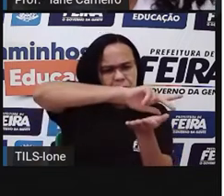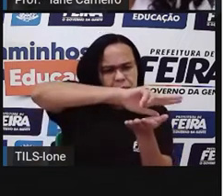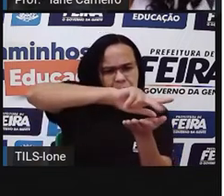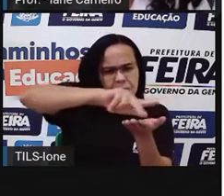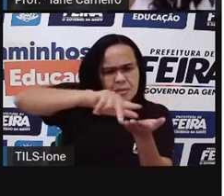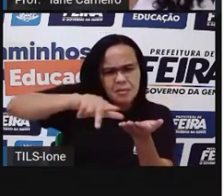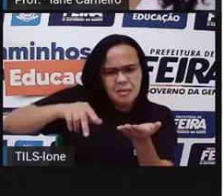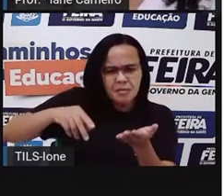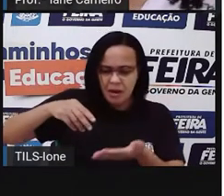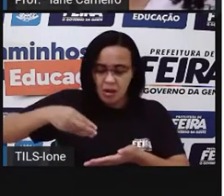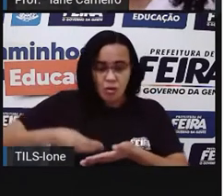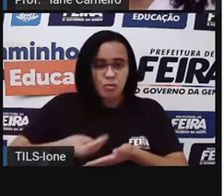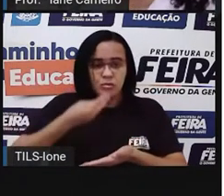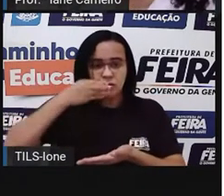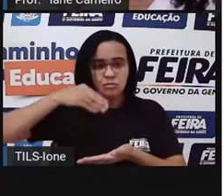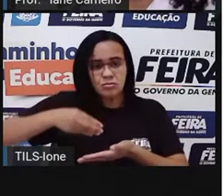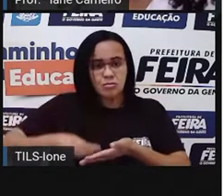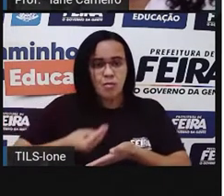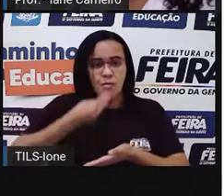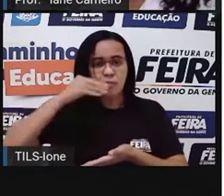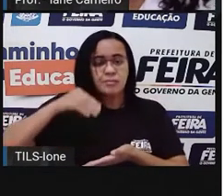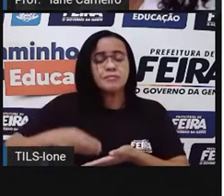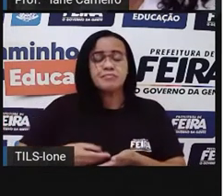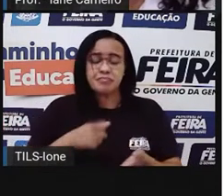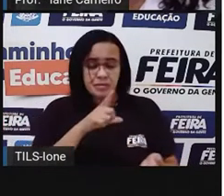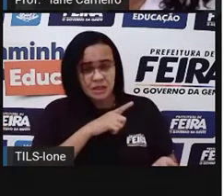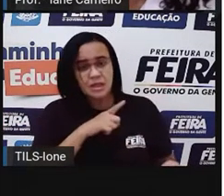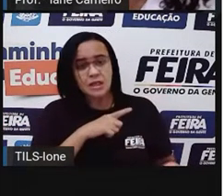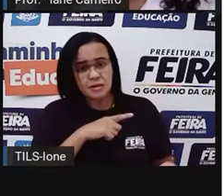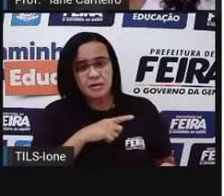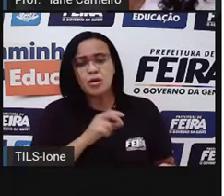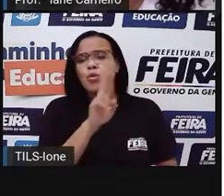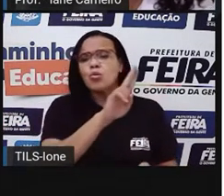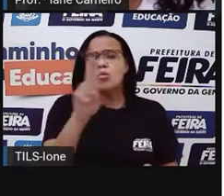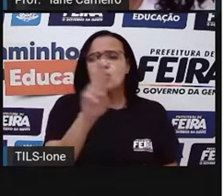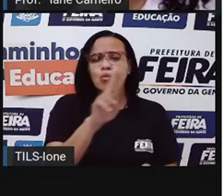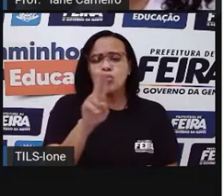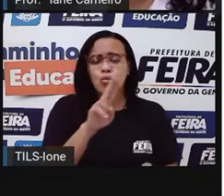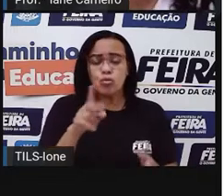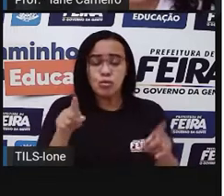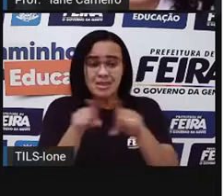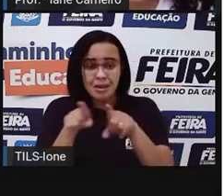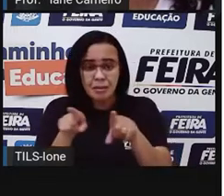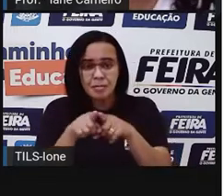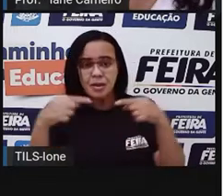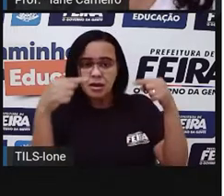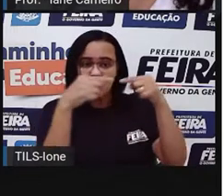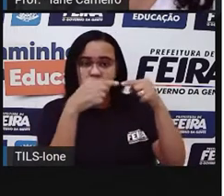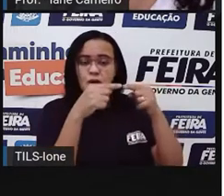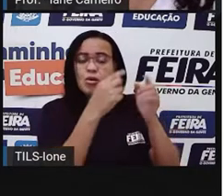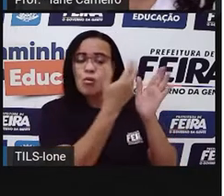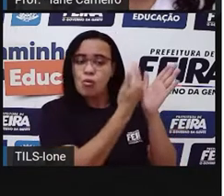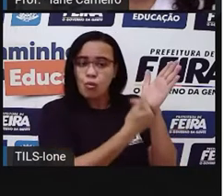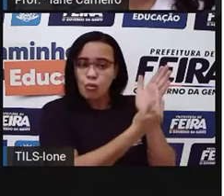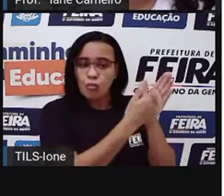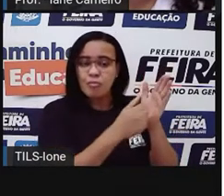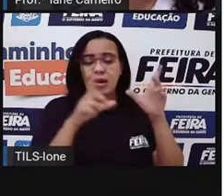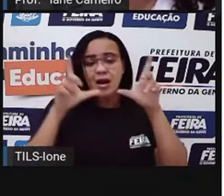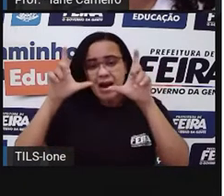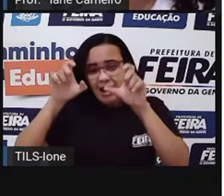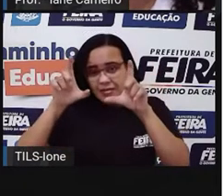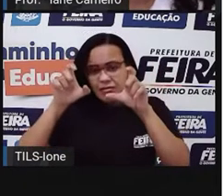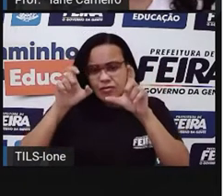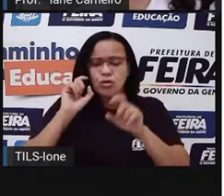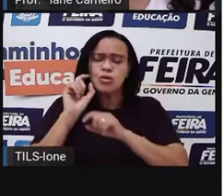preço de cada um desses produtos, tá bom? O nome do vem a imagem do produto geralmente, né? Vem o nome do